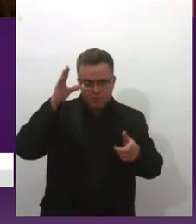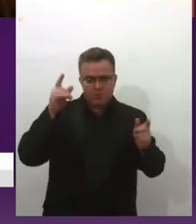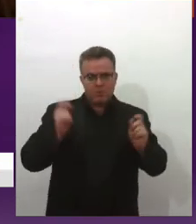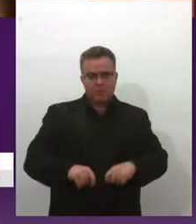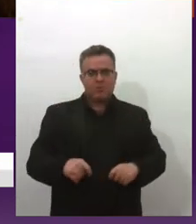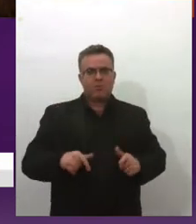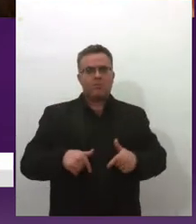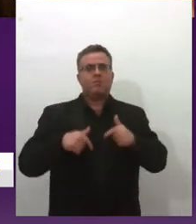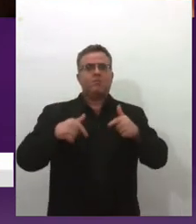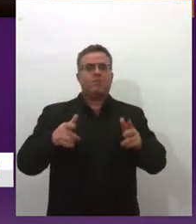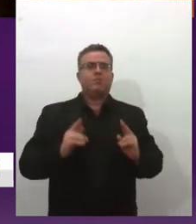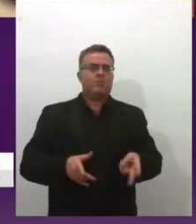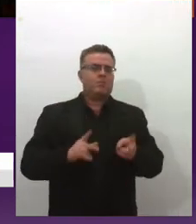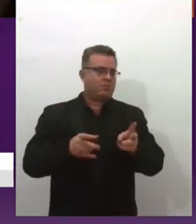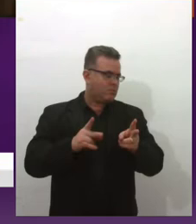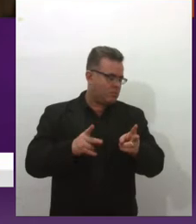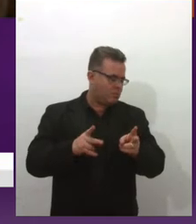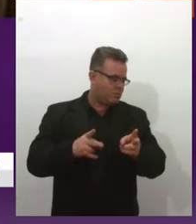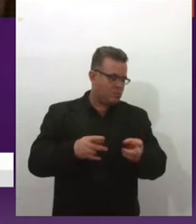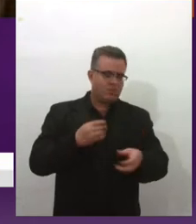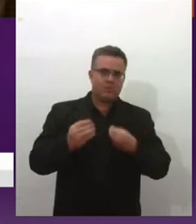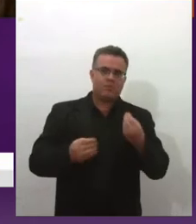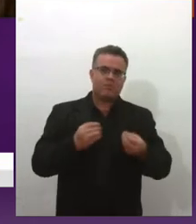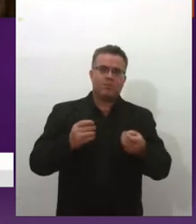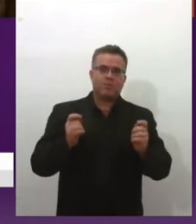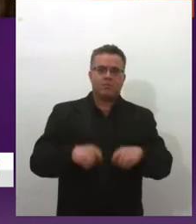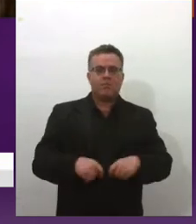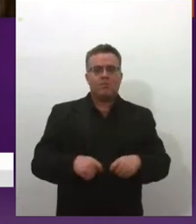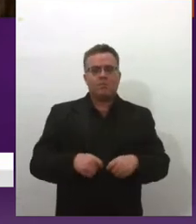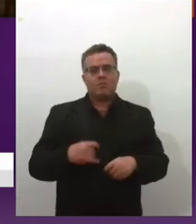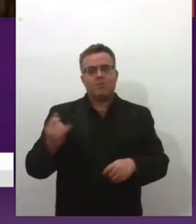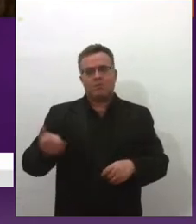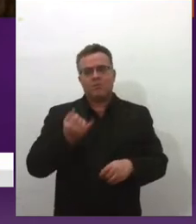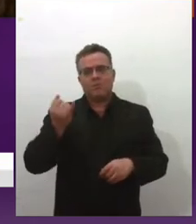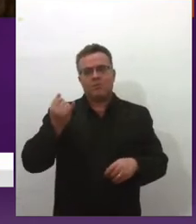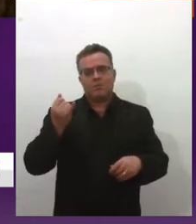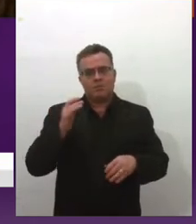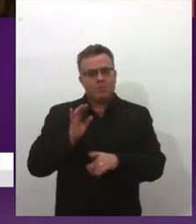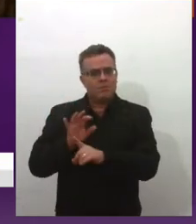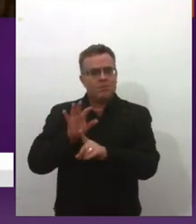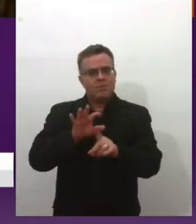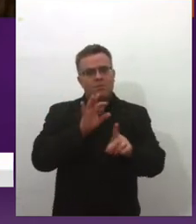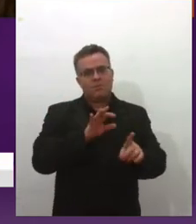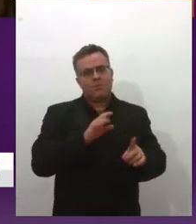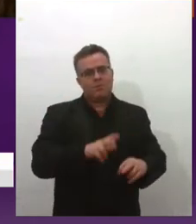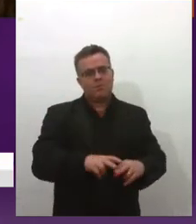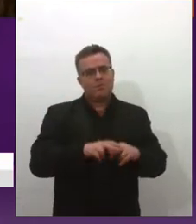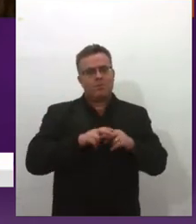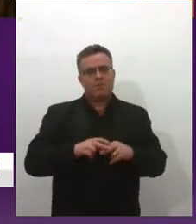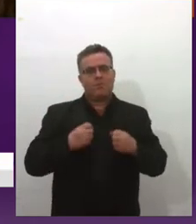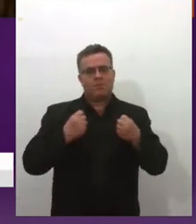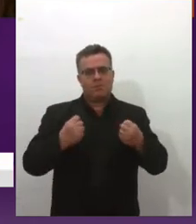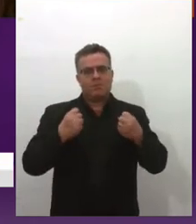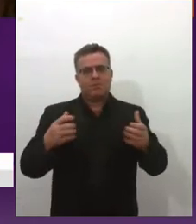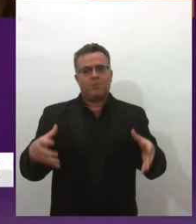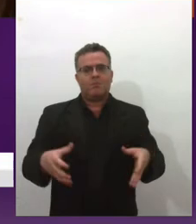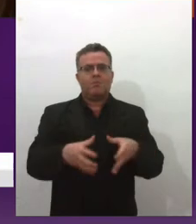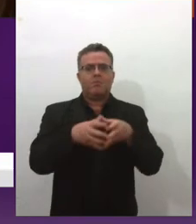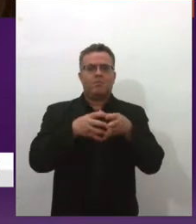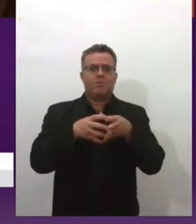hoje o meu papel, assim, da Gabriele, é muito de impactar na vida de outras mulheres. Eu recebo uma bolsa para mulheres, né, e quando eu